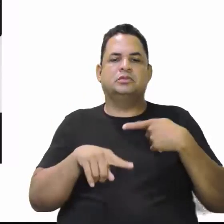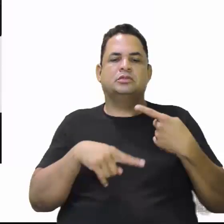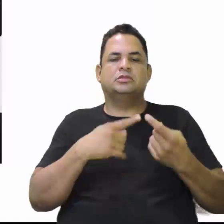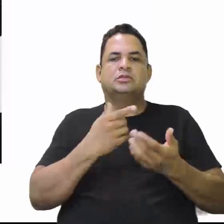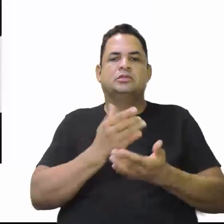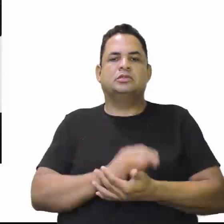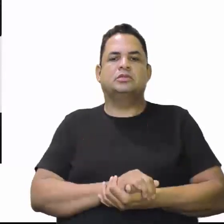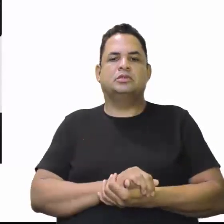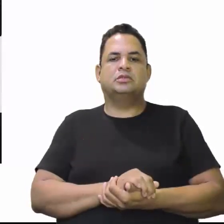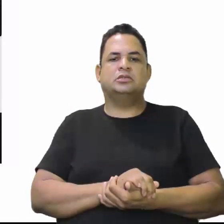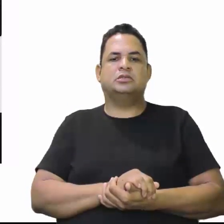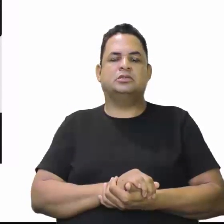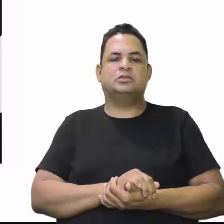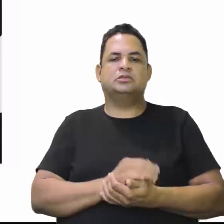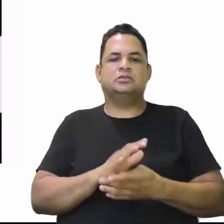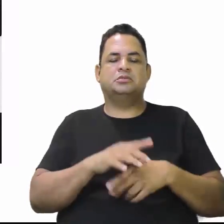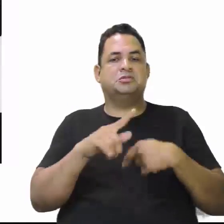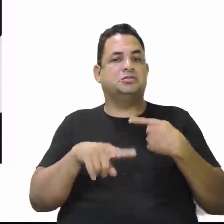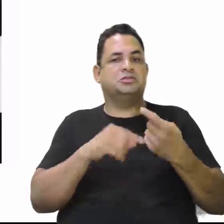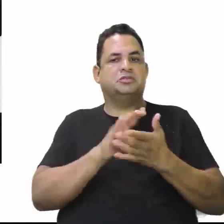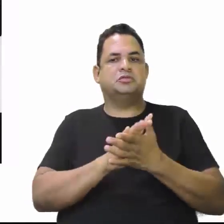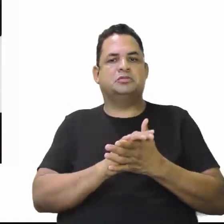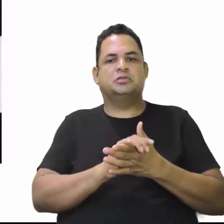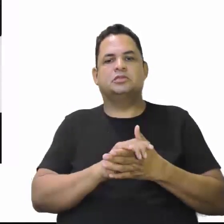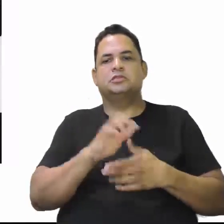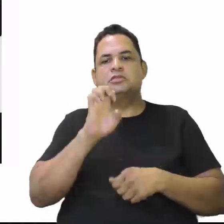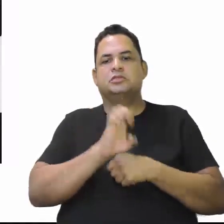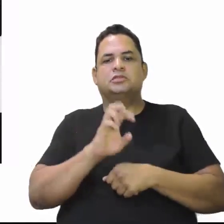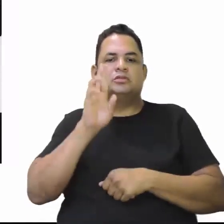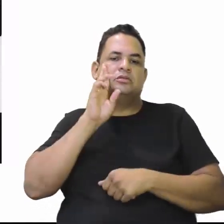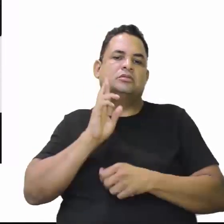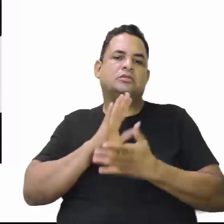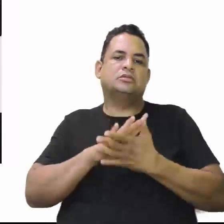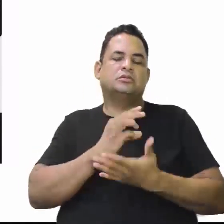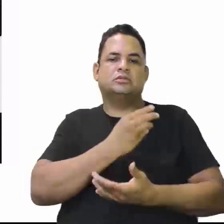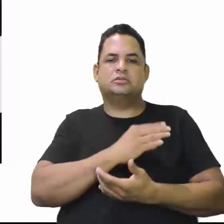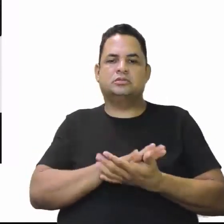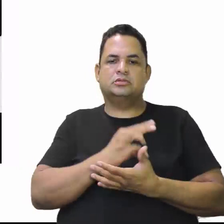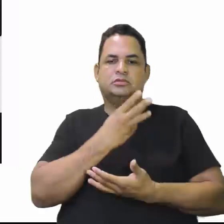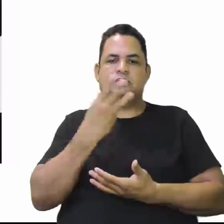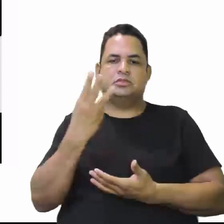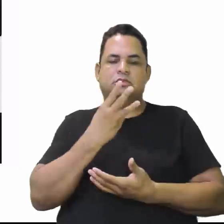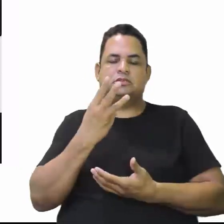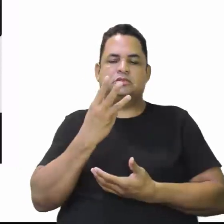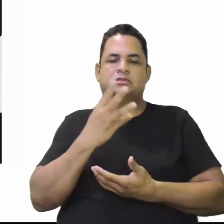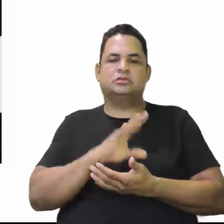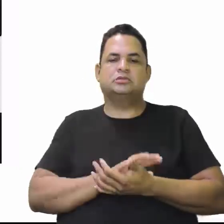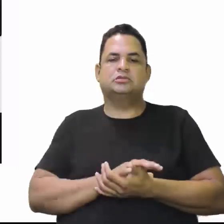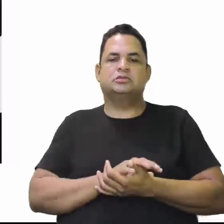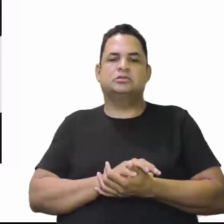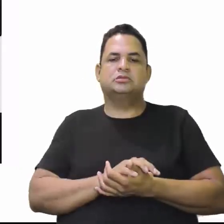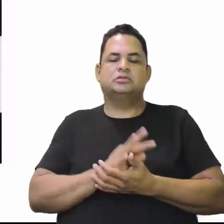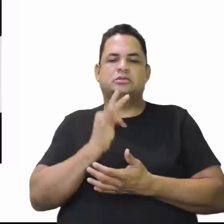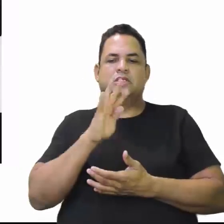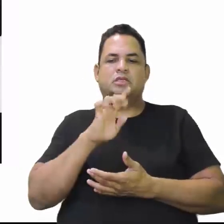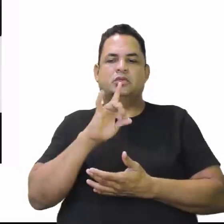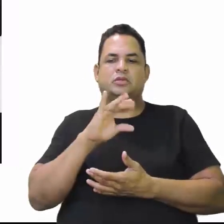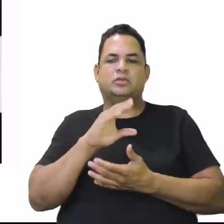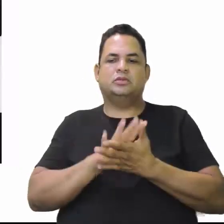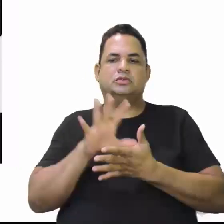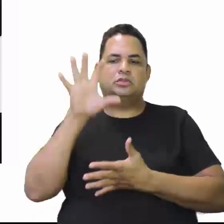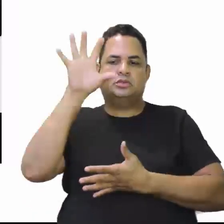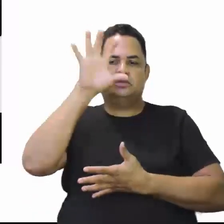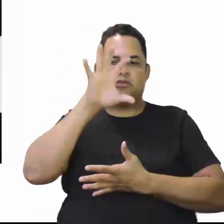transforma no Estado de Rondônia. Aqui, só aqui nessa região, são criados esses três territórios. Em